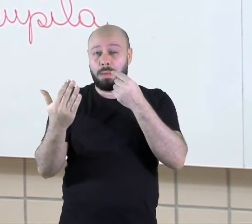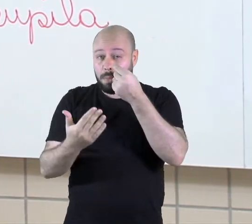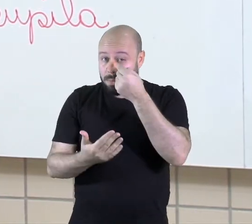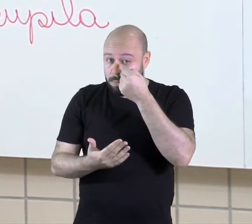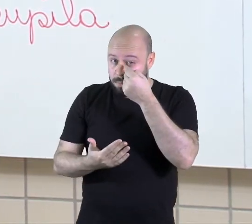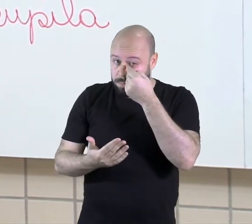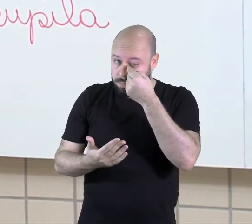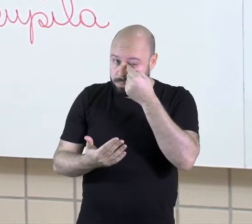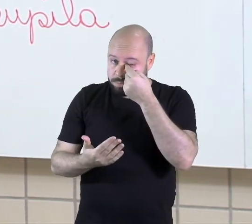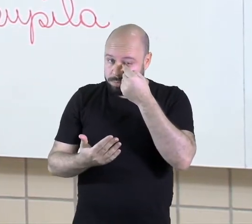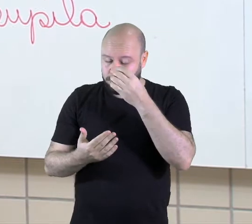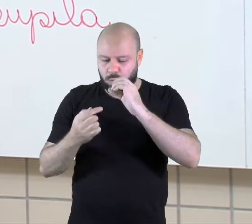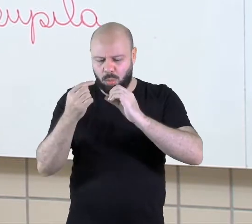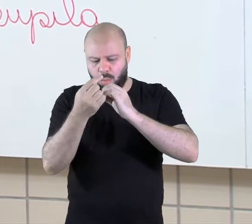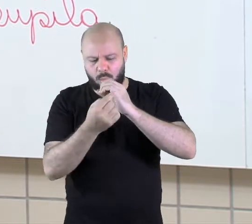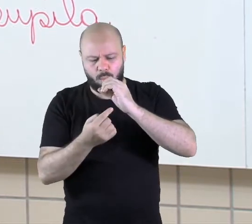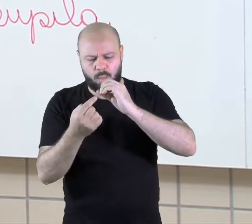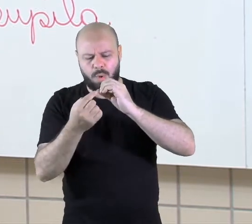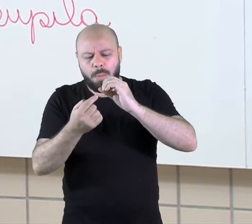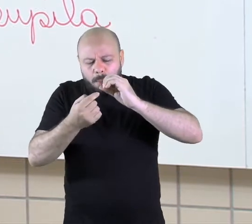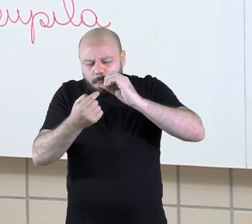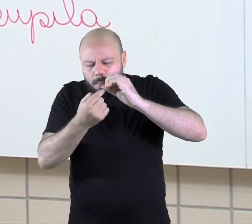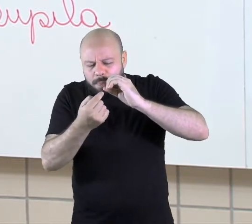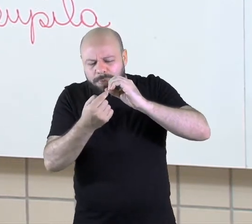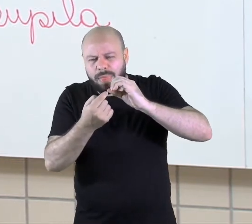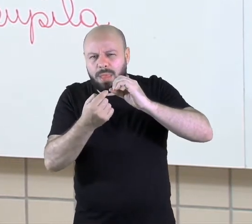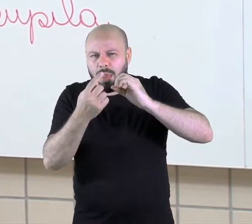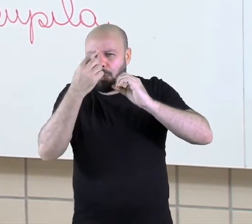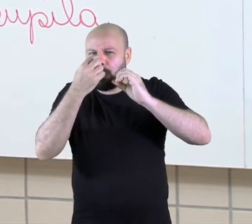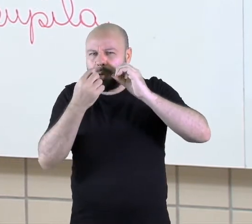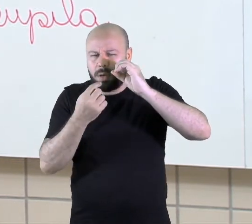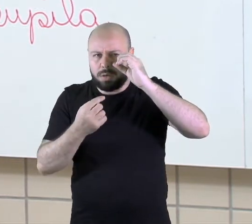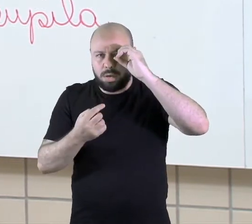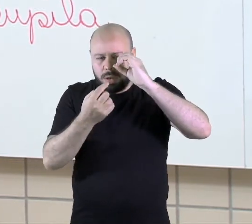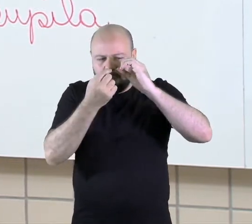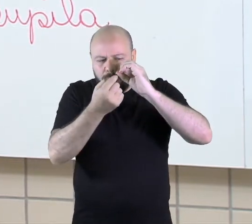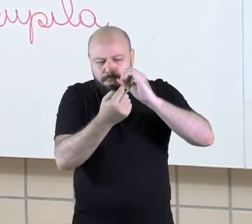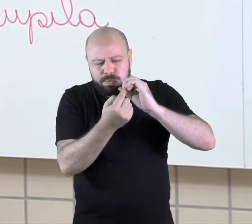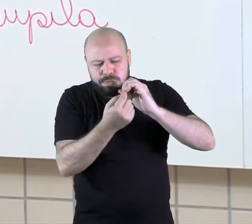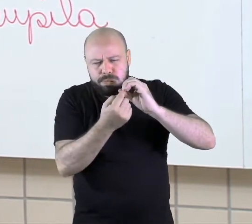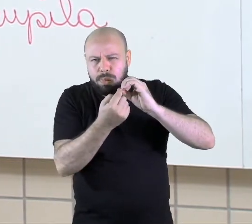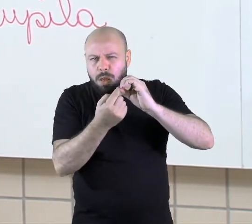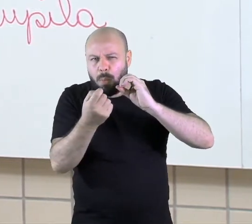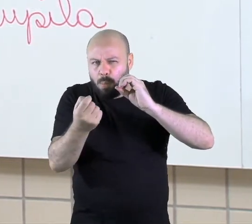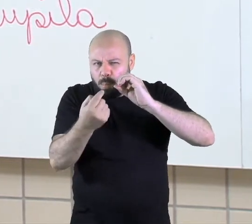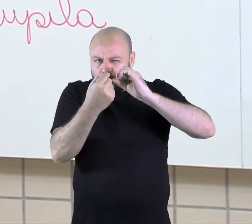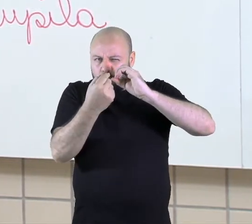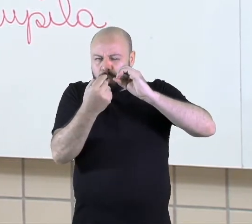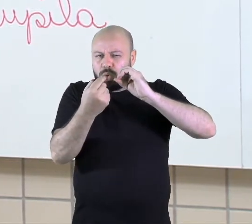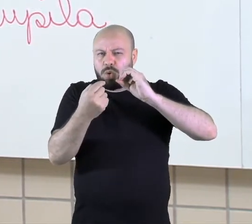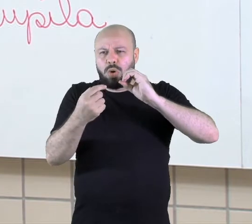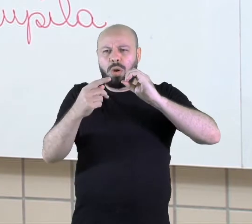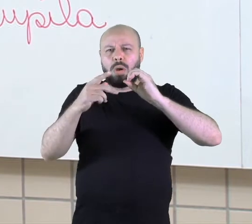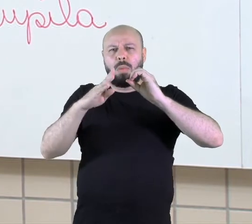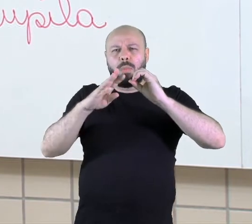seu olho. Você vai ver alguma coisinha, uma bolinha. Nessa bolinha, você vai ver